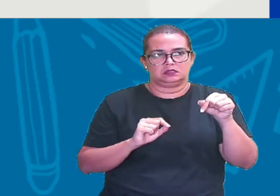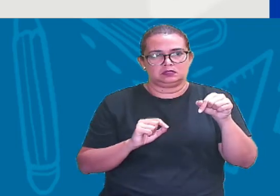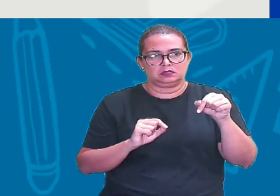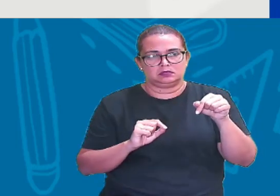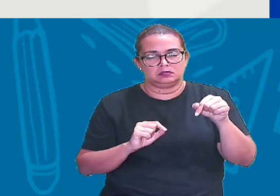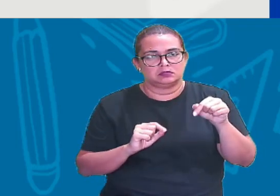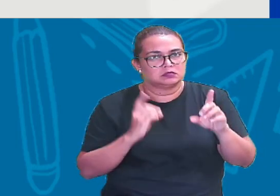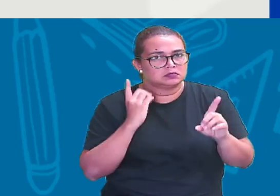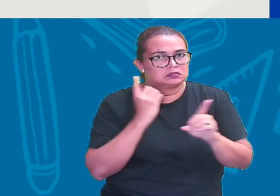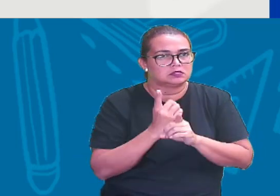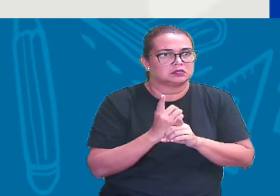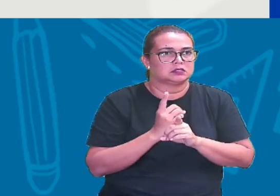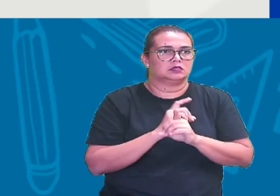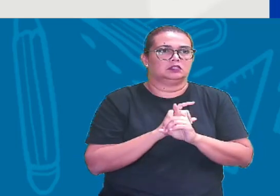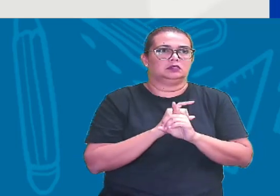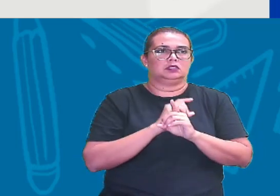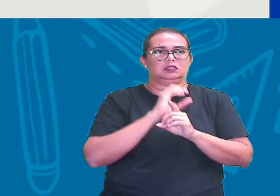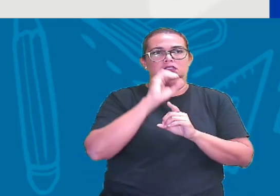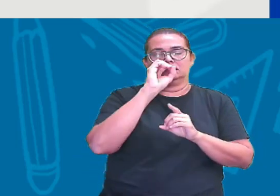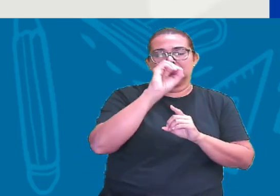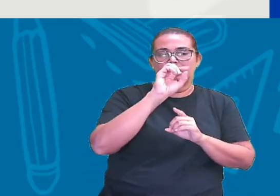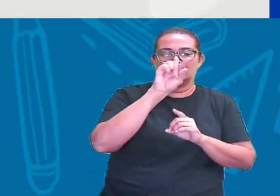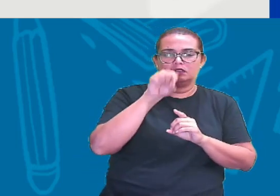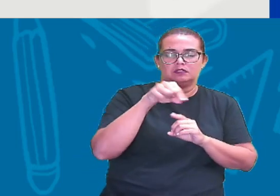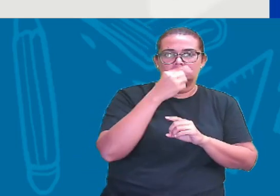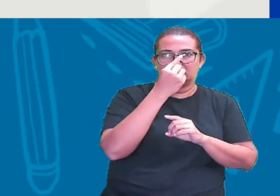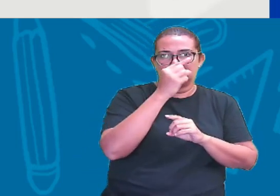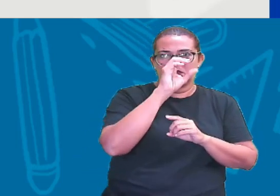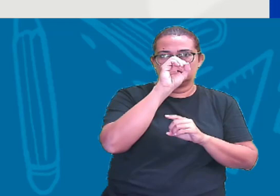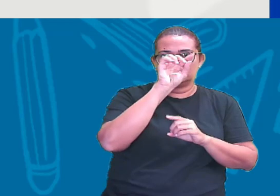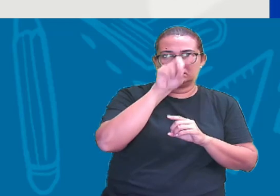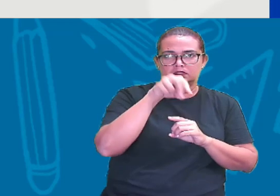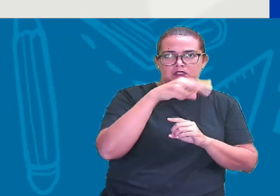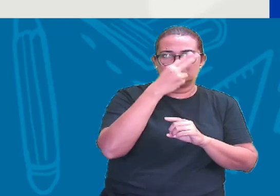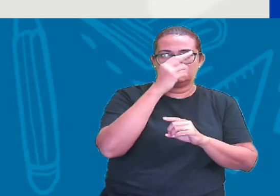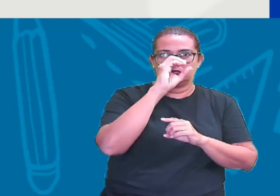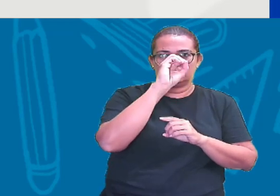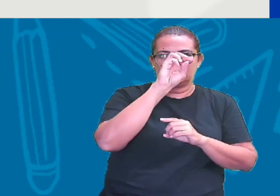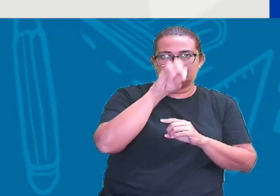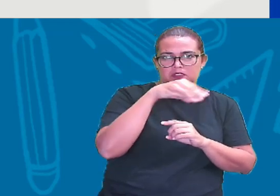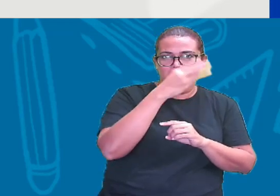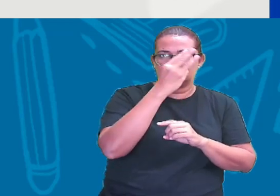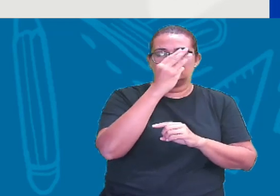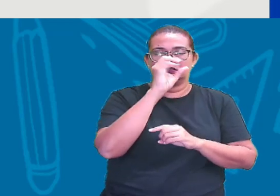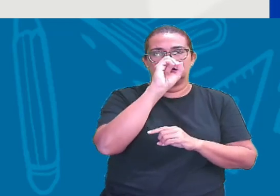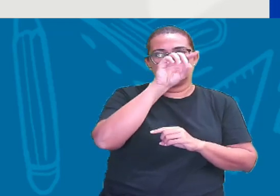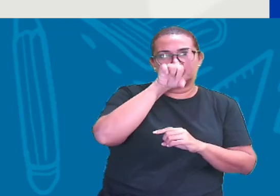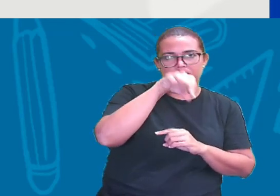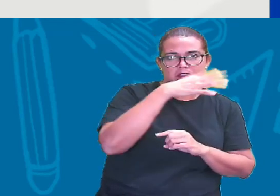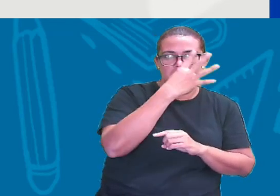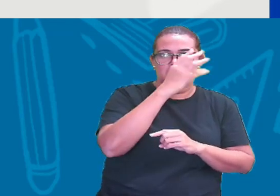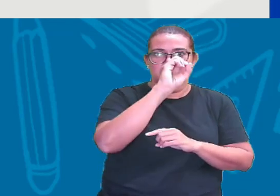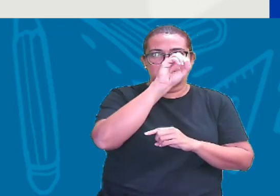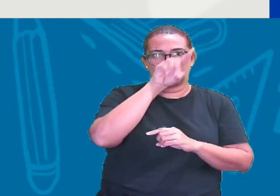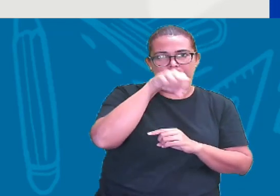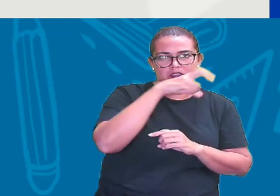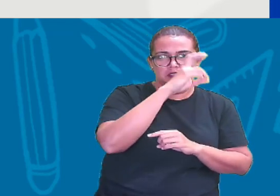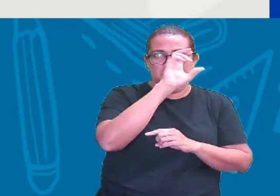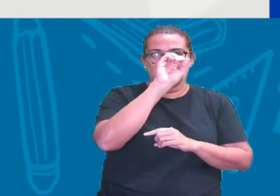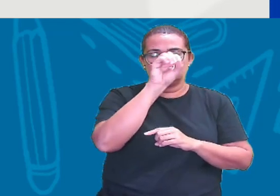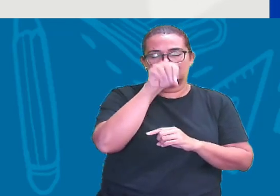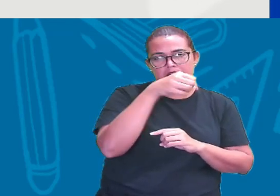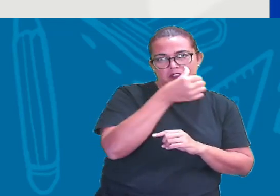localizar ele Então 0 0,1 0,2 0,3 0,4 0,5 0